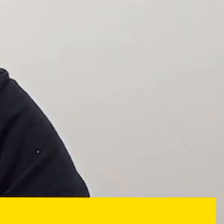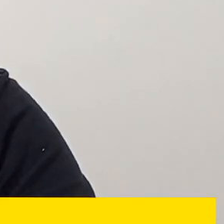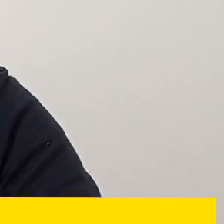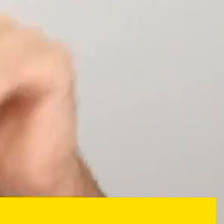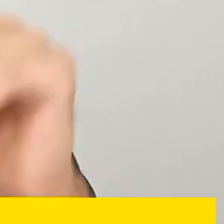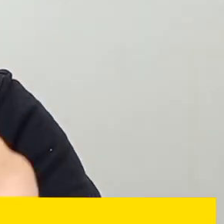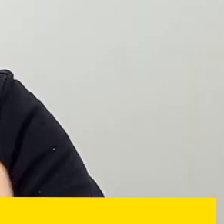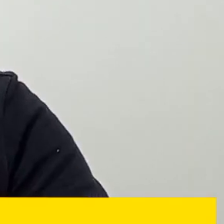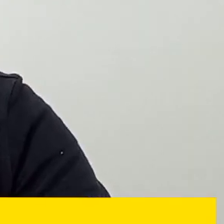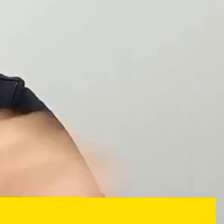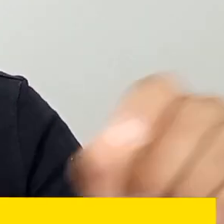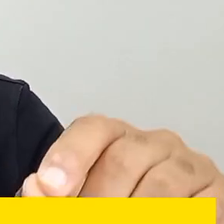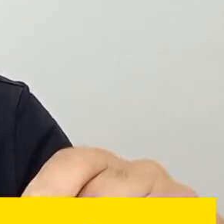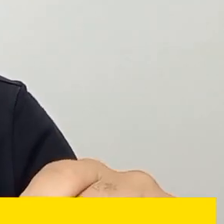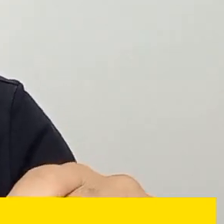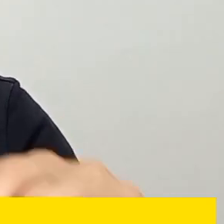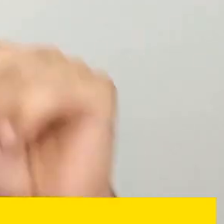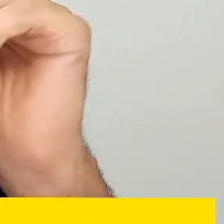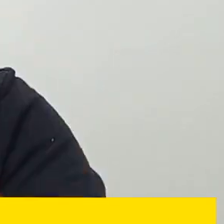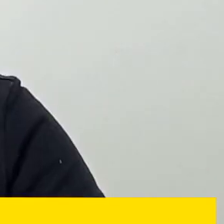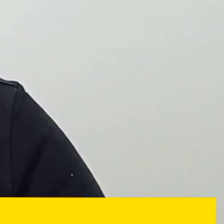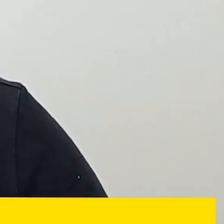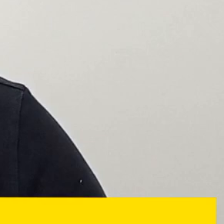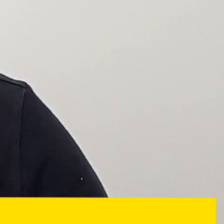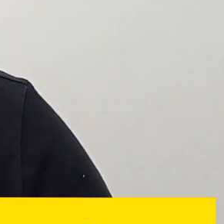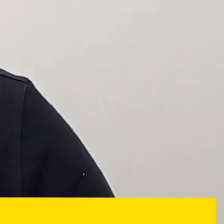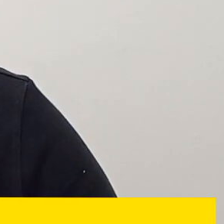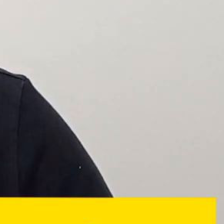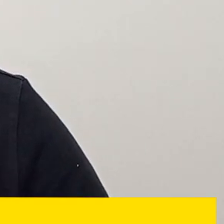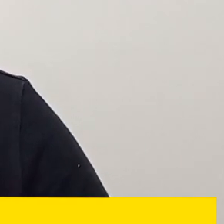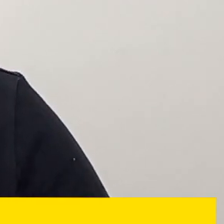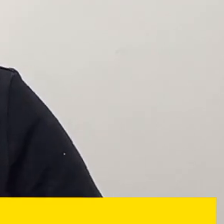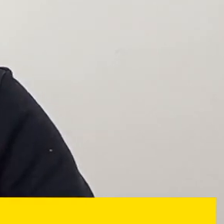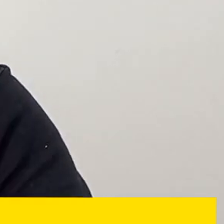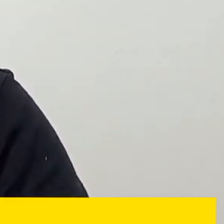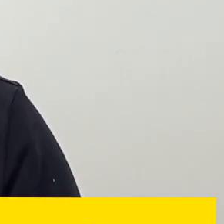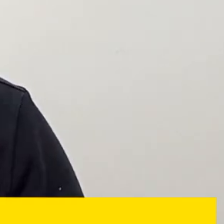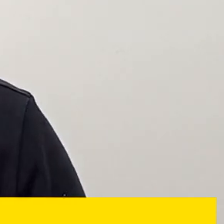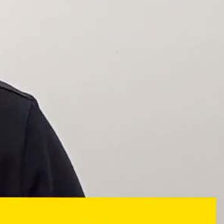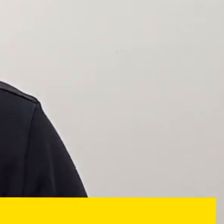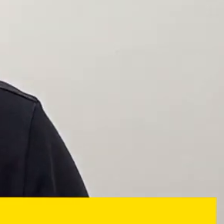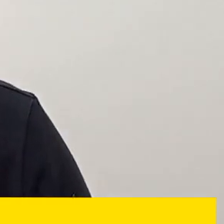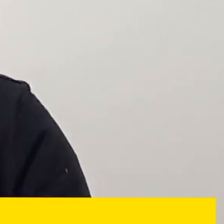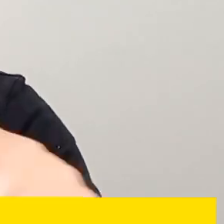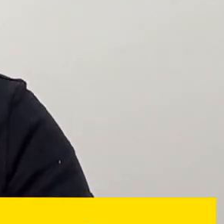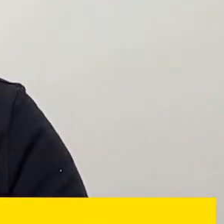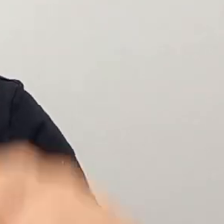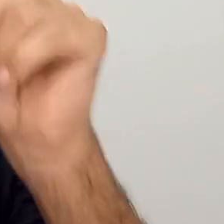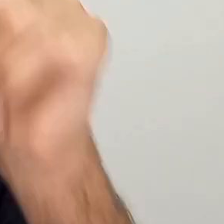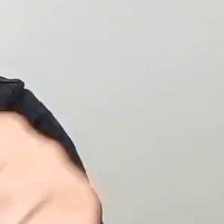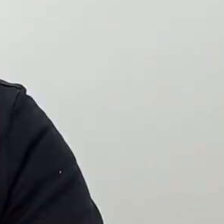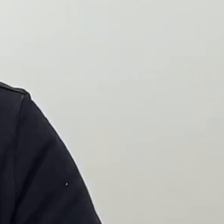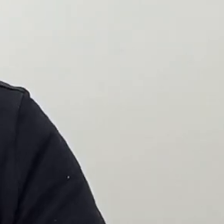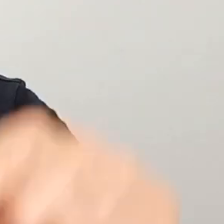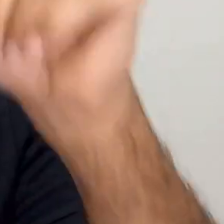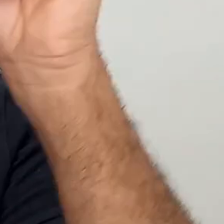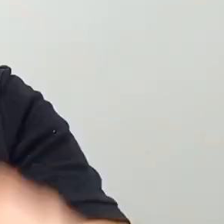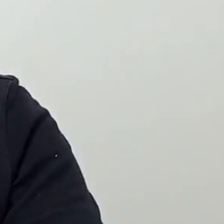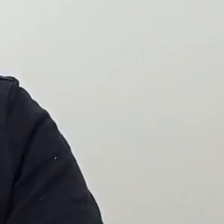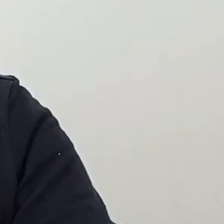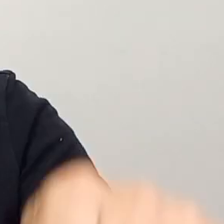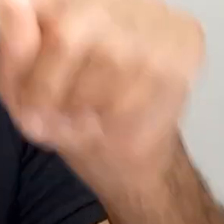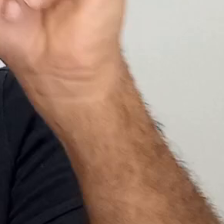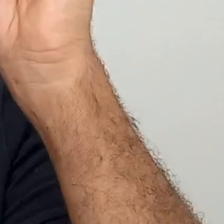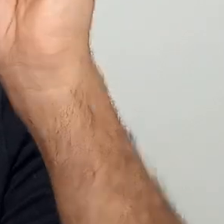fazer o seu cadastro, carregar pelo menos 25 reais e começar aí a jogar ou indicar e faturar. Vamos à notícia, dá uma olhada,